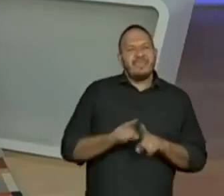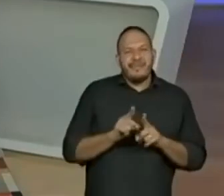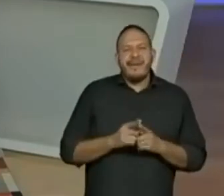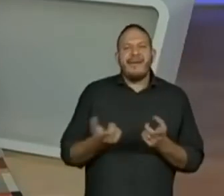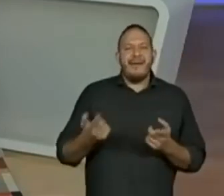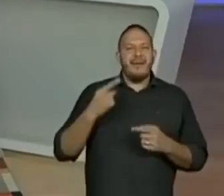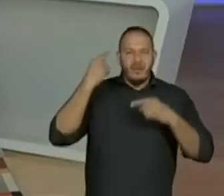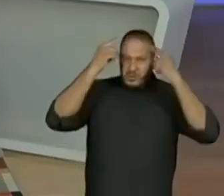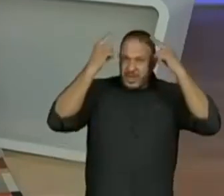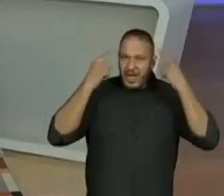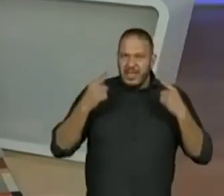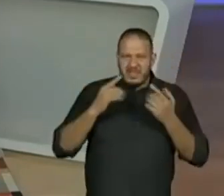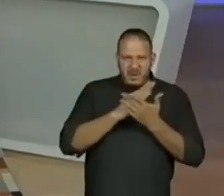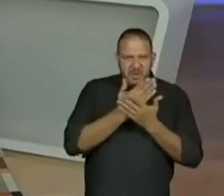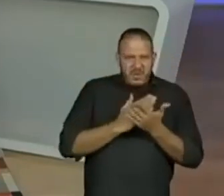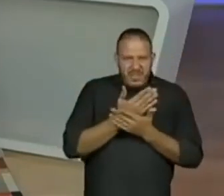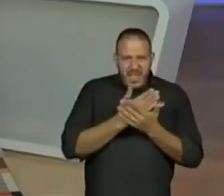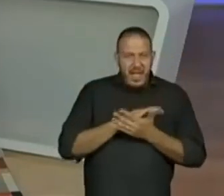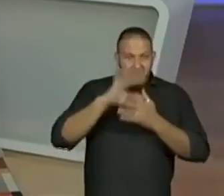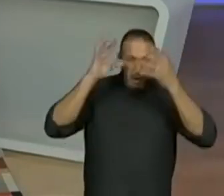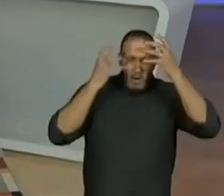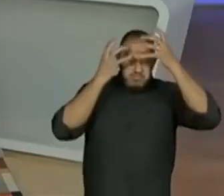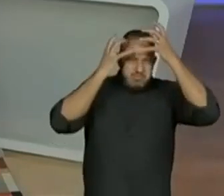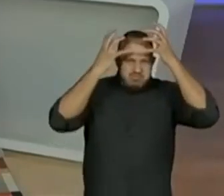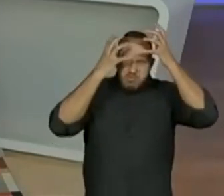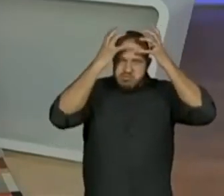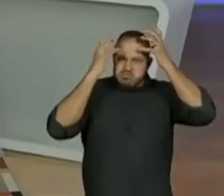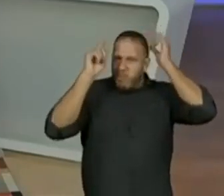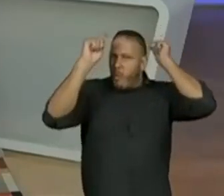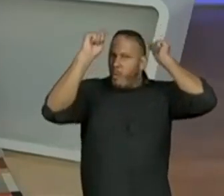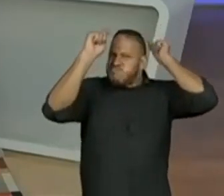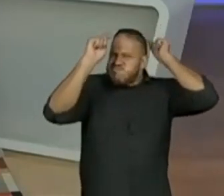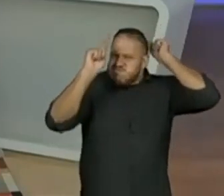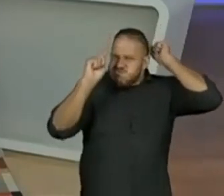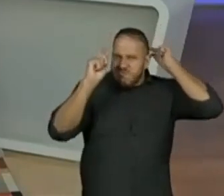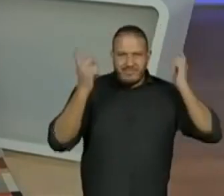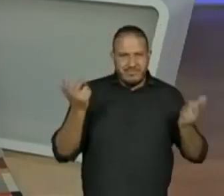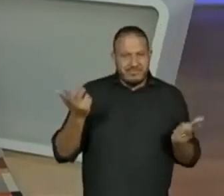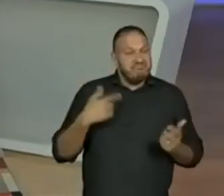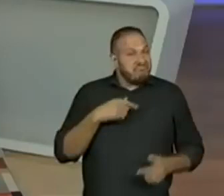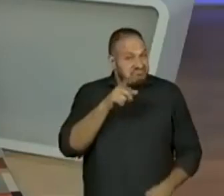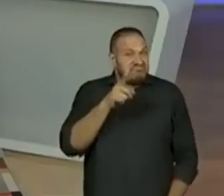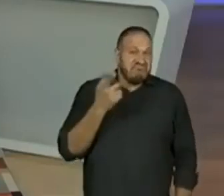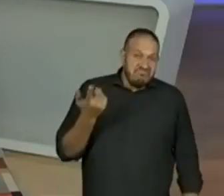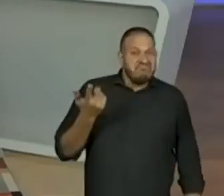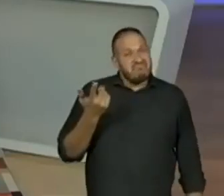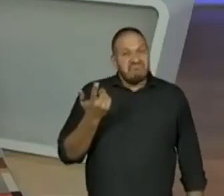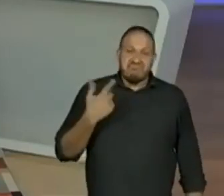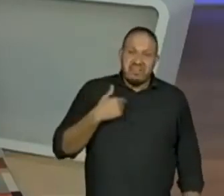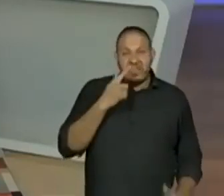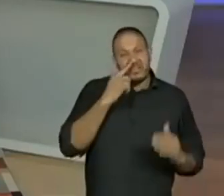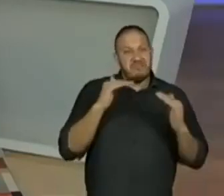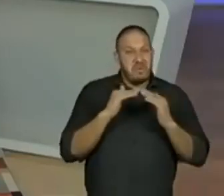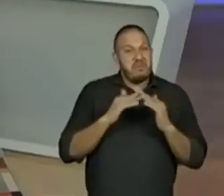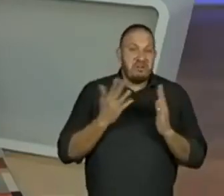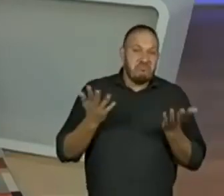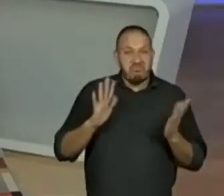os cachos incomodavam, porque estavam dentro do chapéu. Boa. Vocês chegaram num bom consenso. Legal, gente.